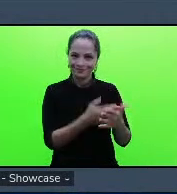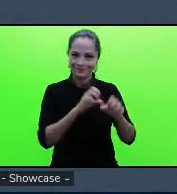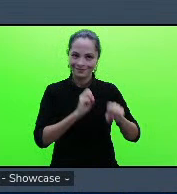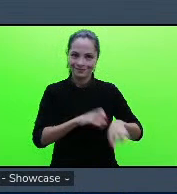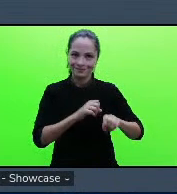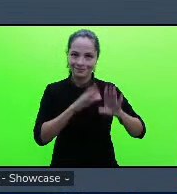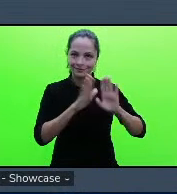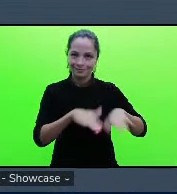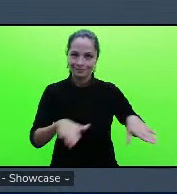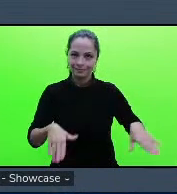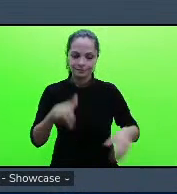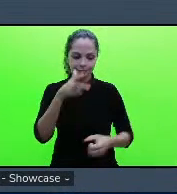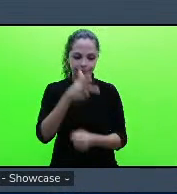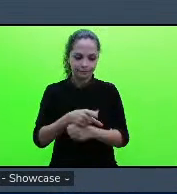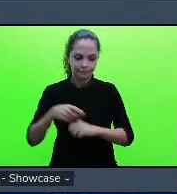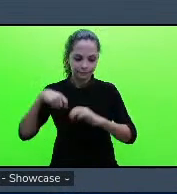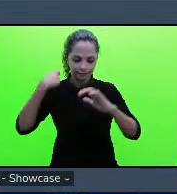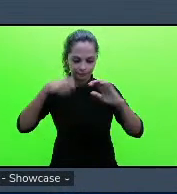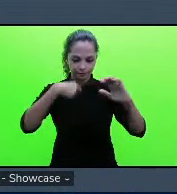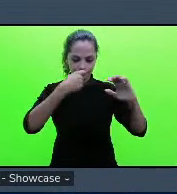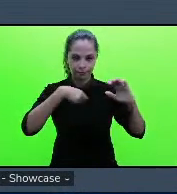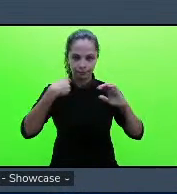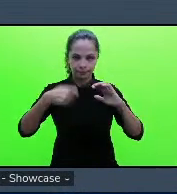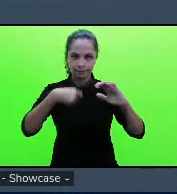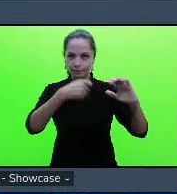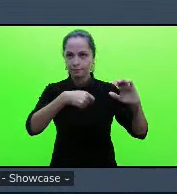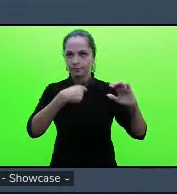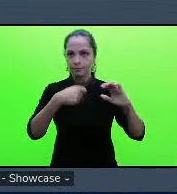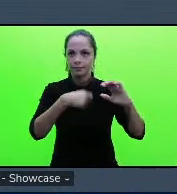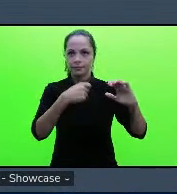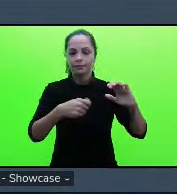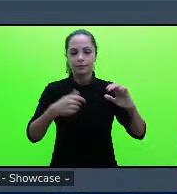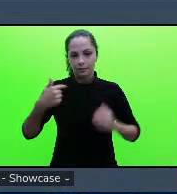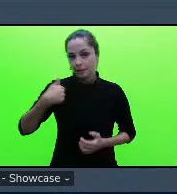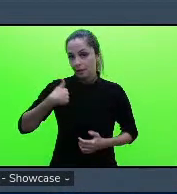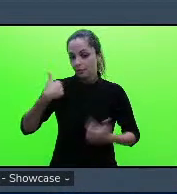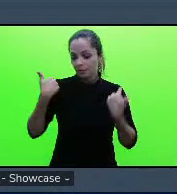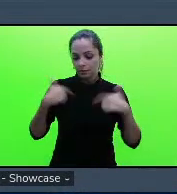como estagiária